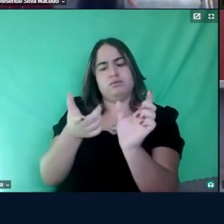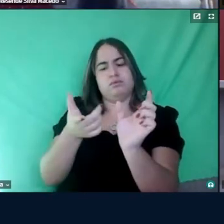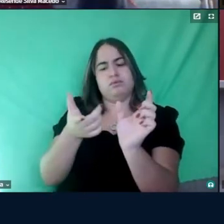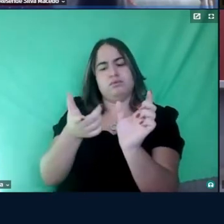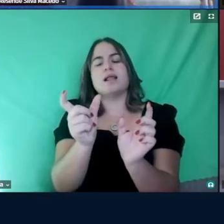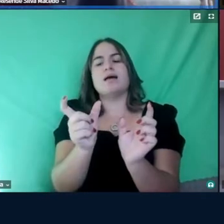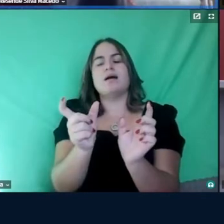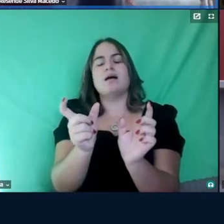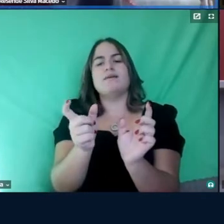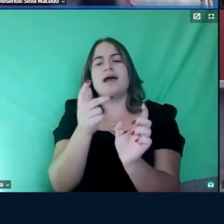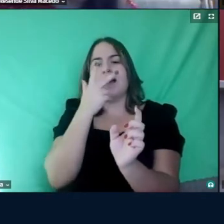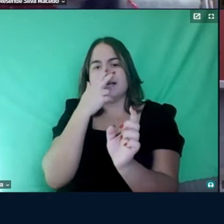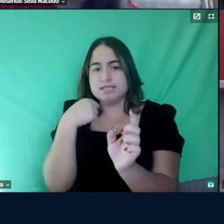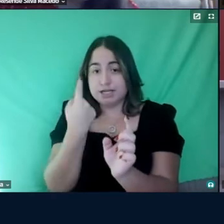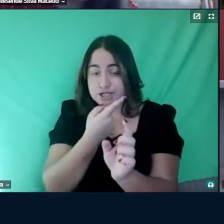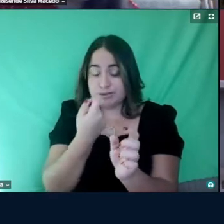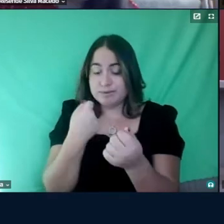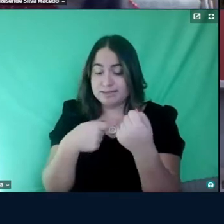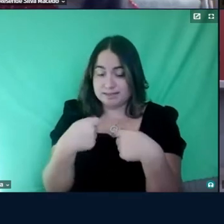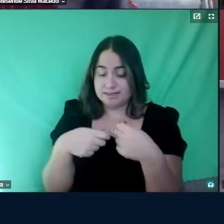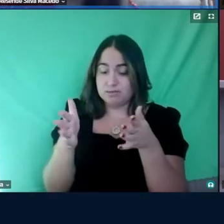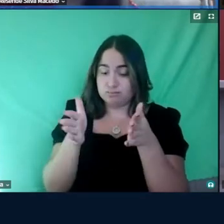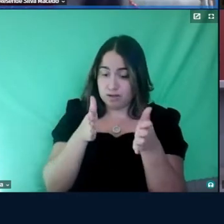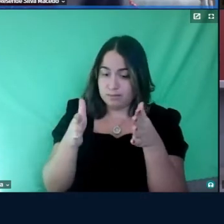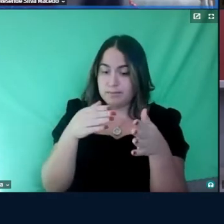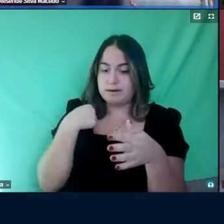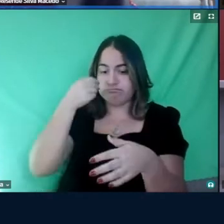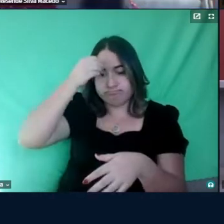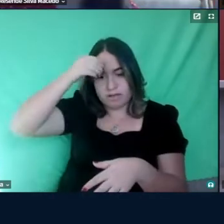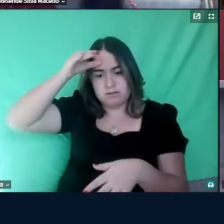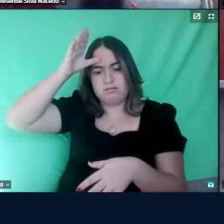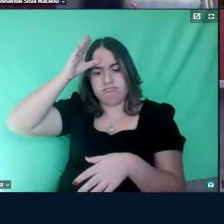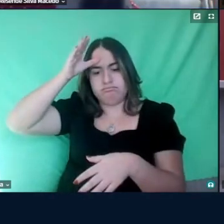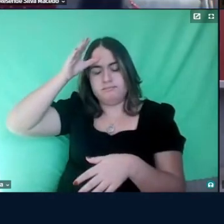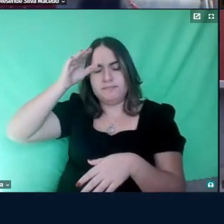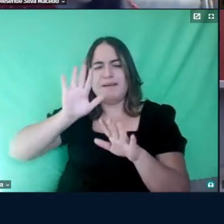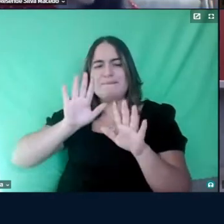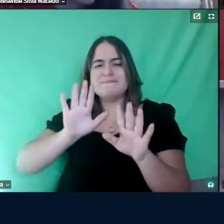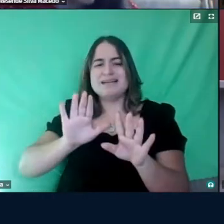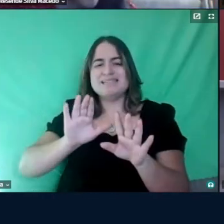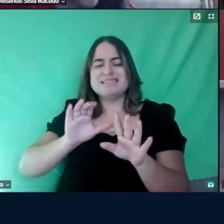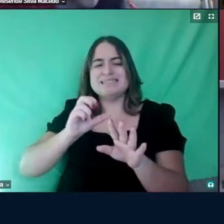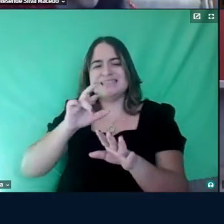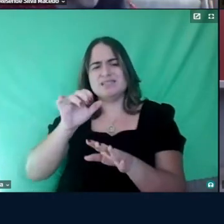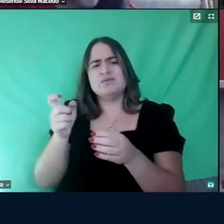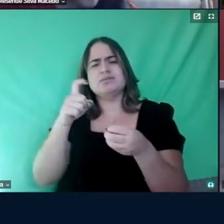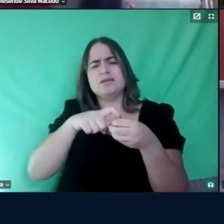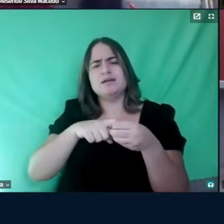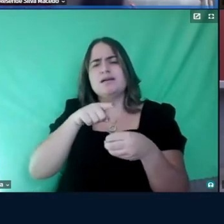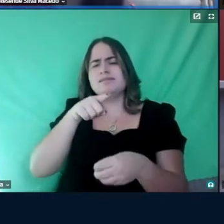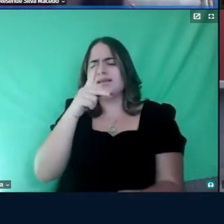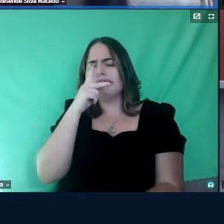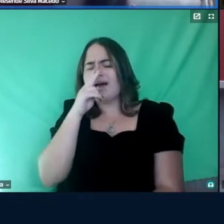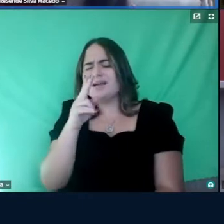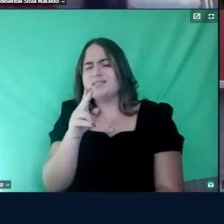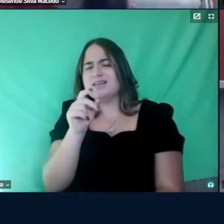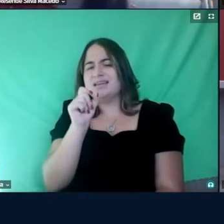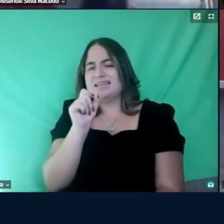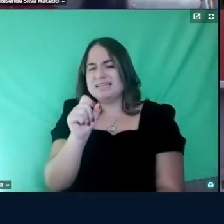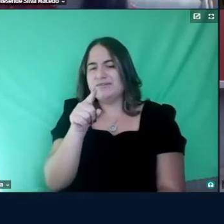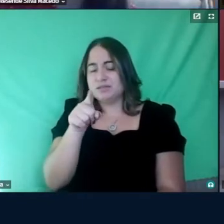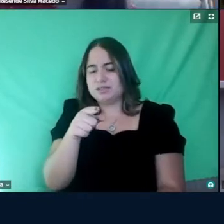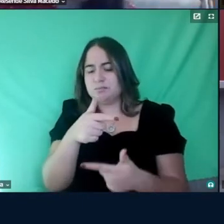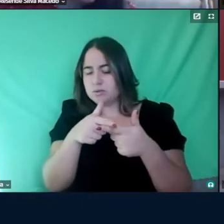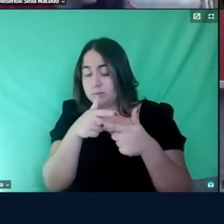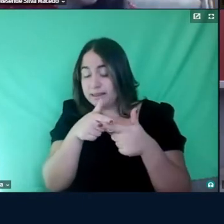tempo para amadurecer. Mas, Cris, então, voltando, você não acha que valeria a pena você problematizar